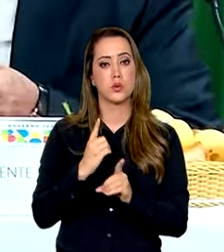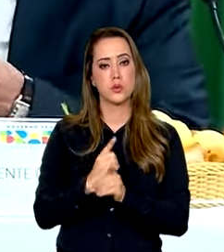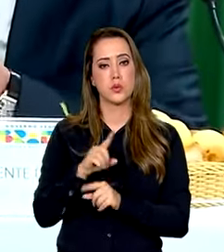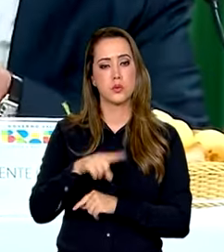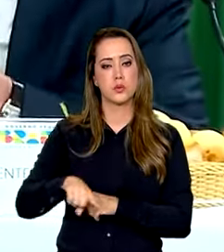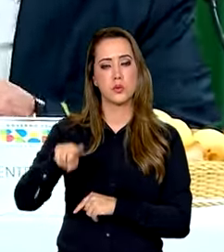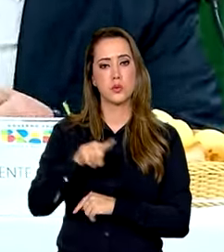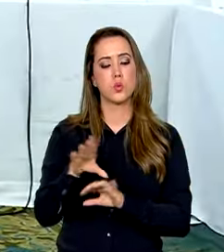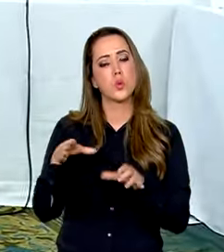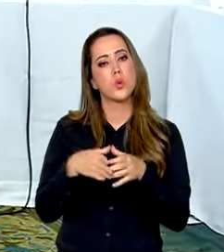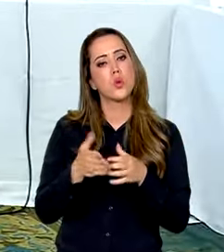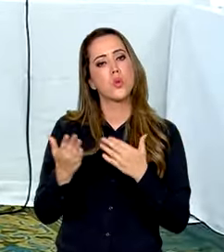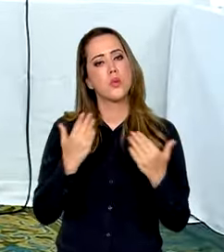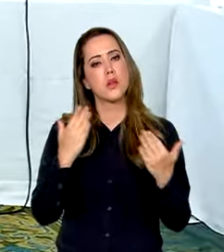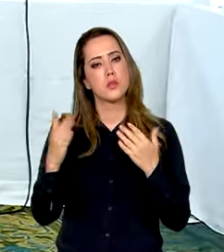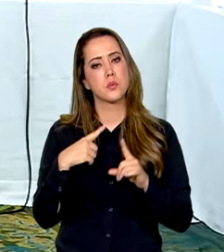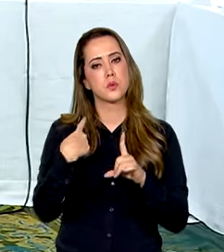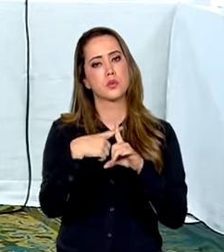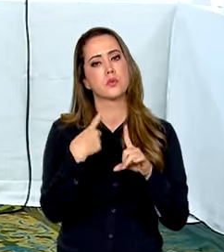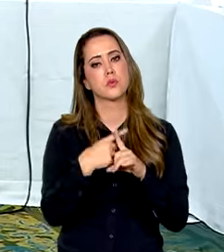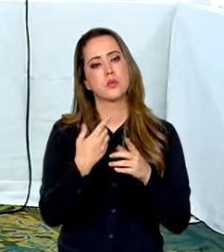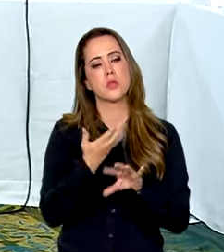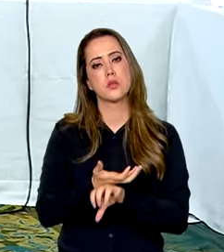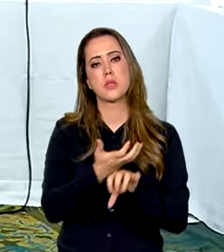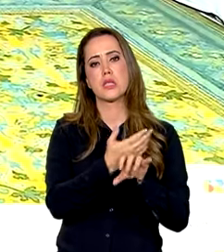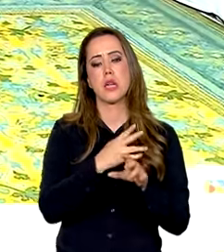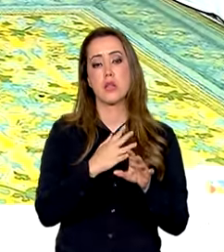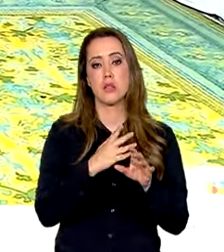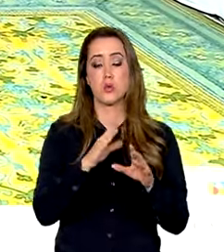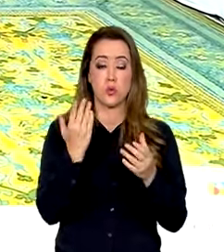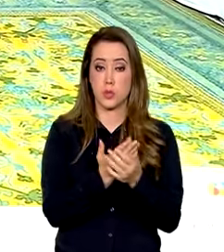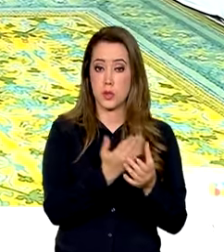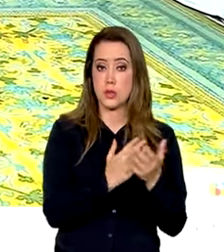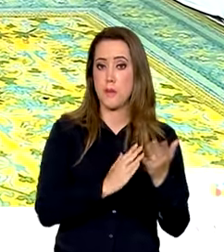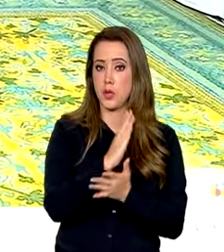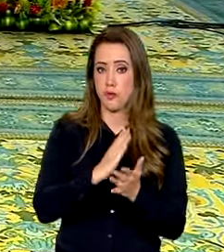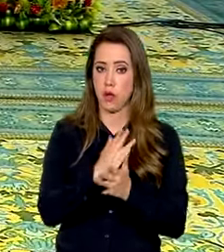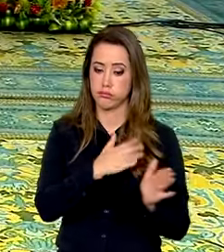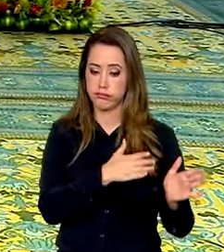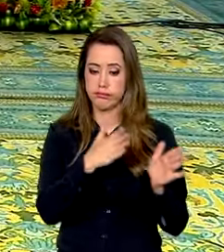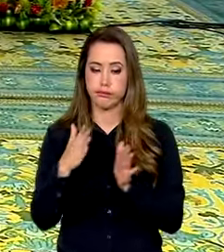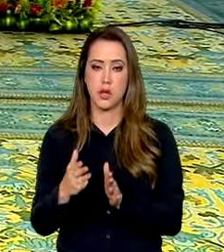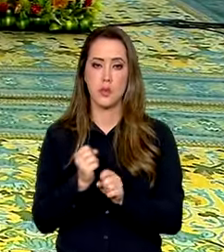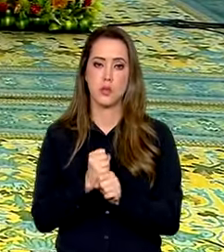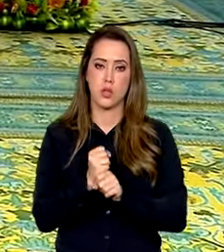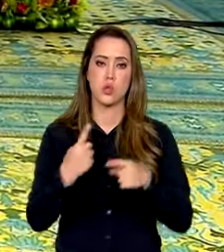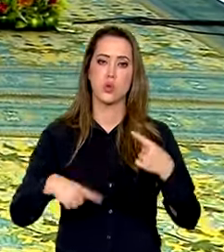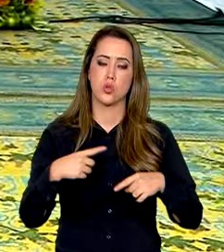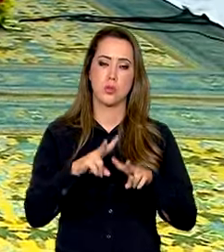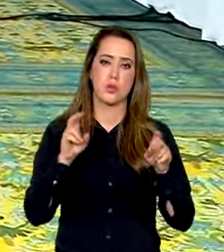encontro, o colegiado, além de fazer um balanço positivo das matérias aprovadas ao longo do ano, debateu as pautas que são